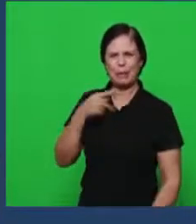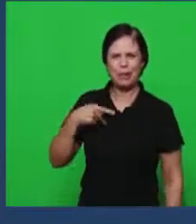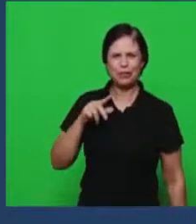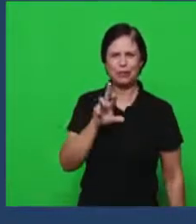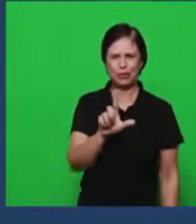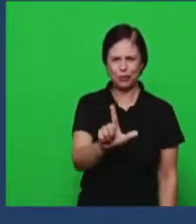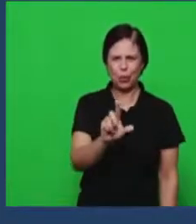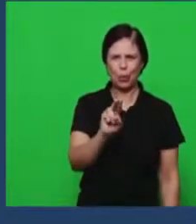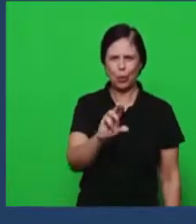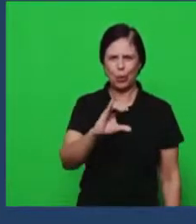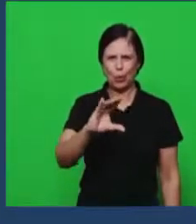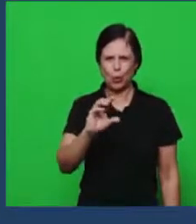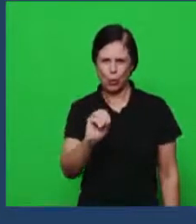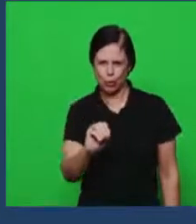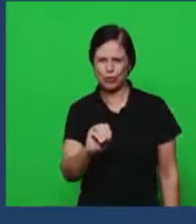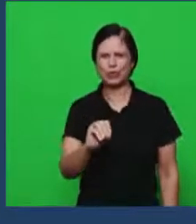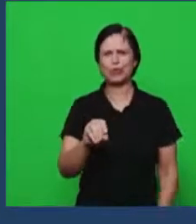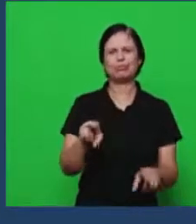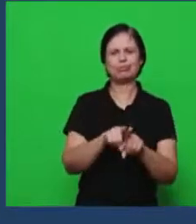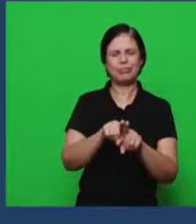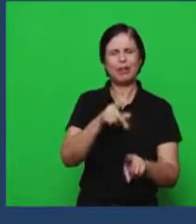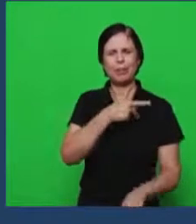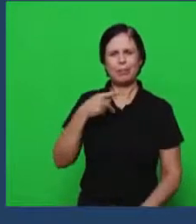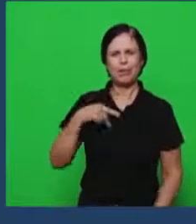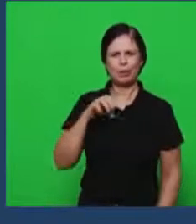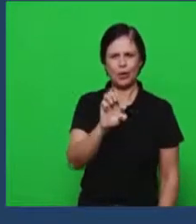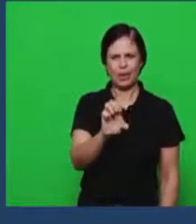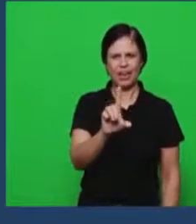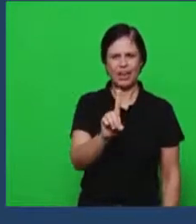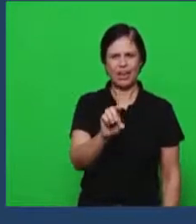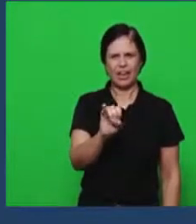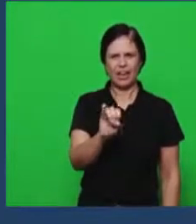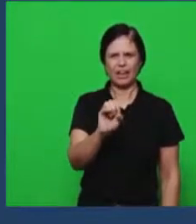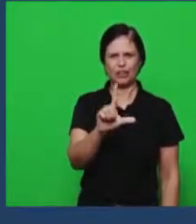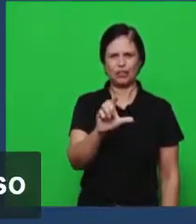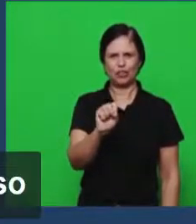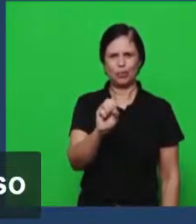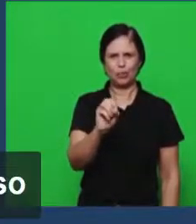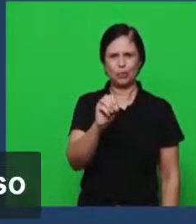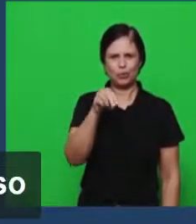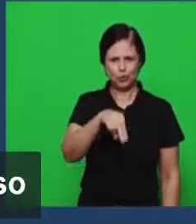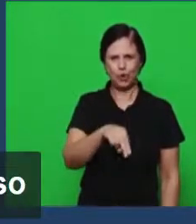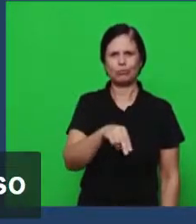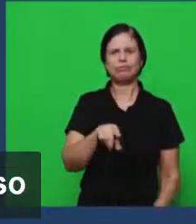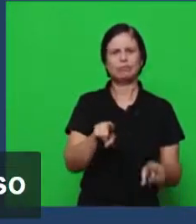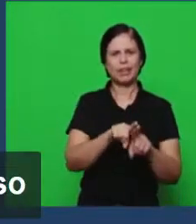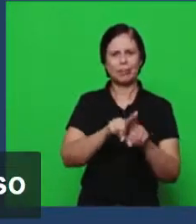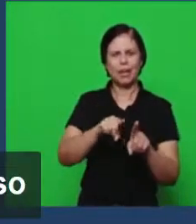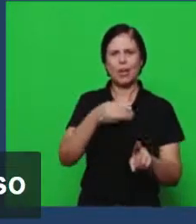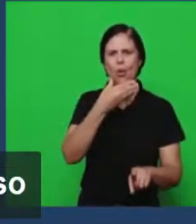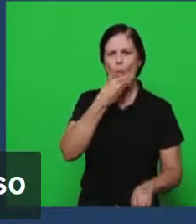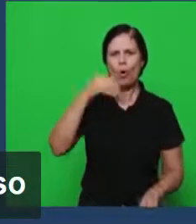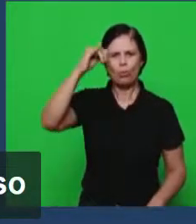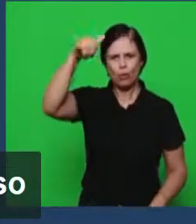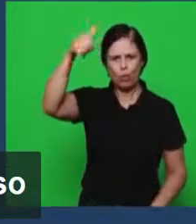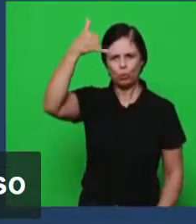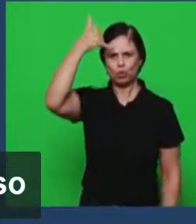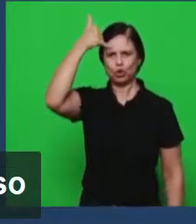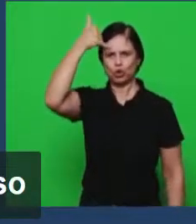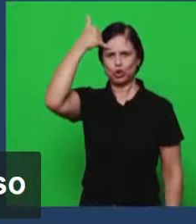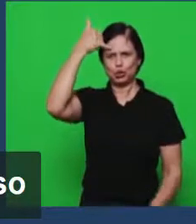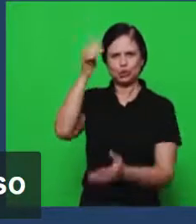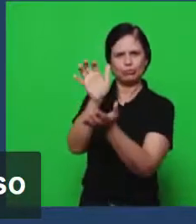Garanhuns pastor Edilson Lopes de Caruaru e o ungido Esmeraldo de